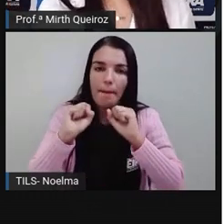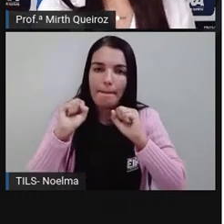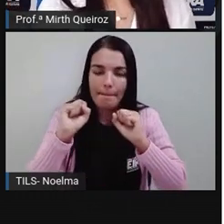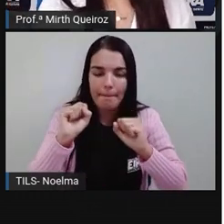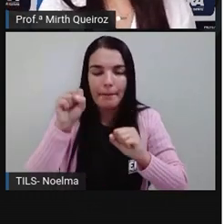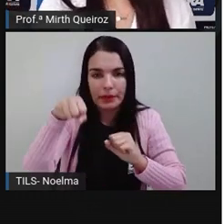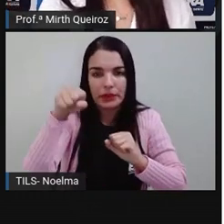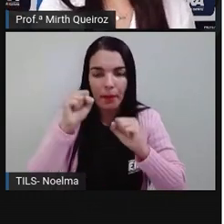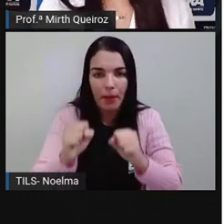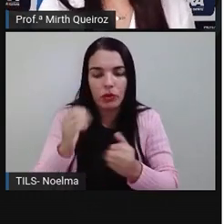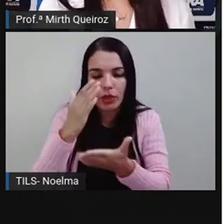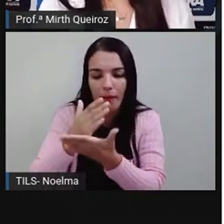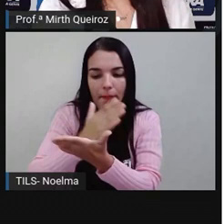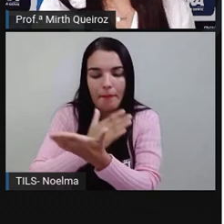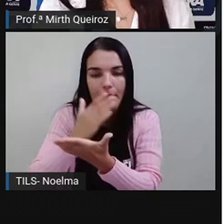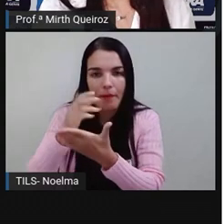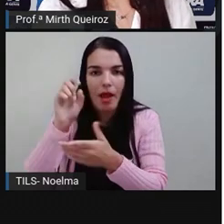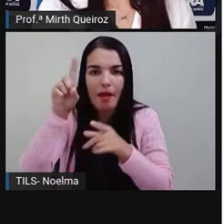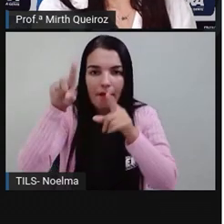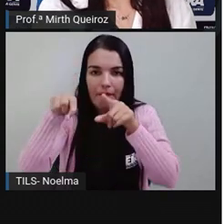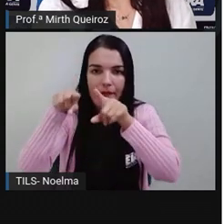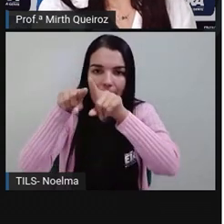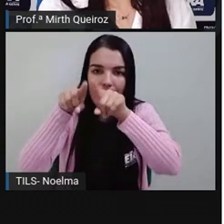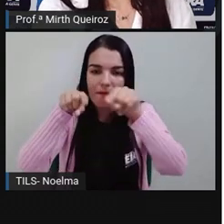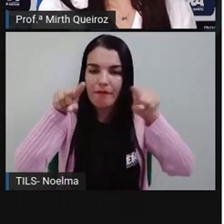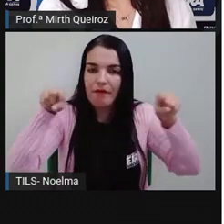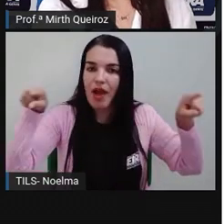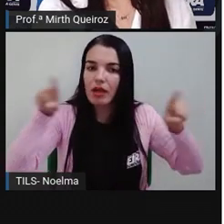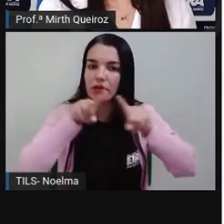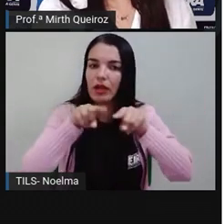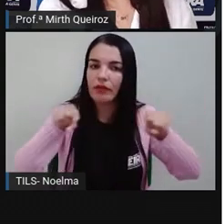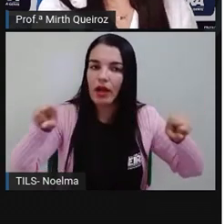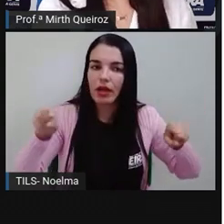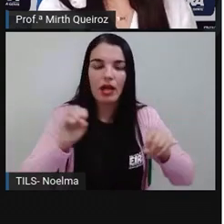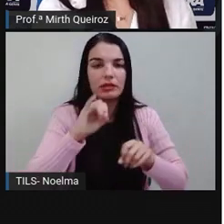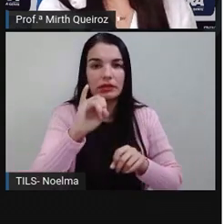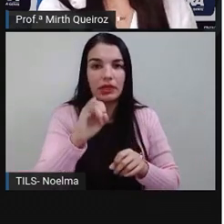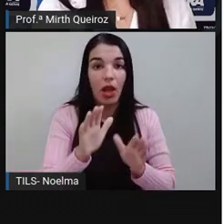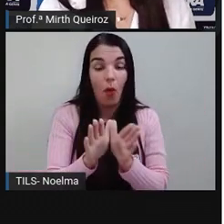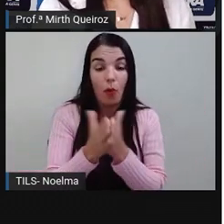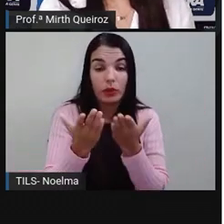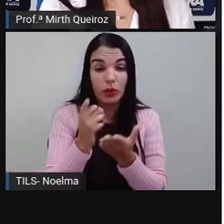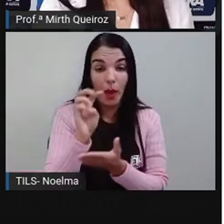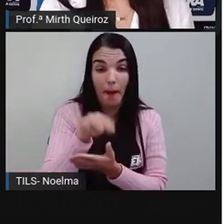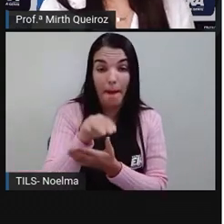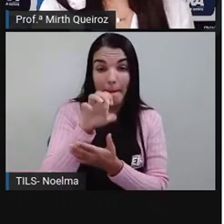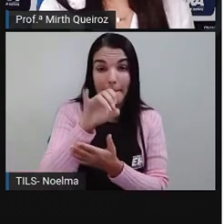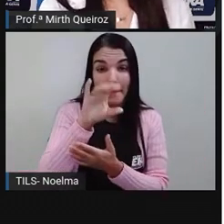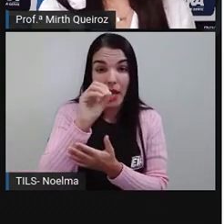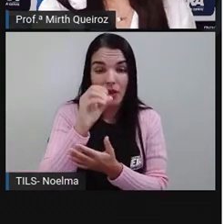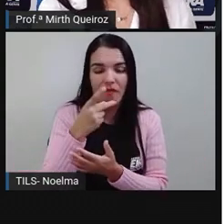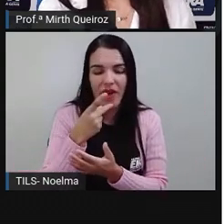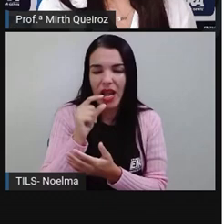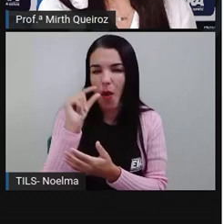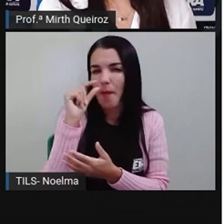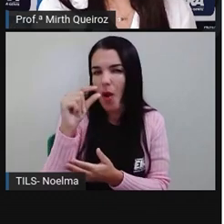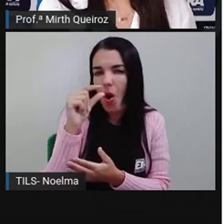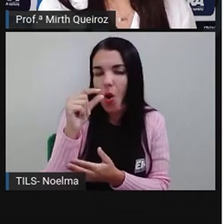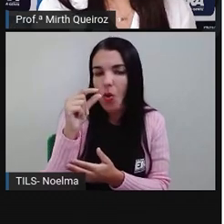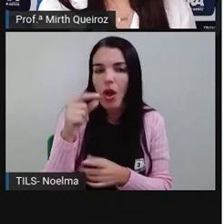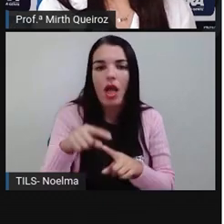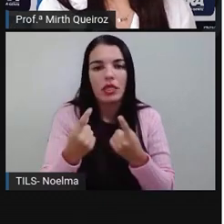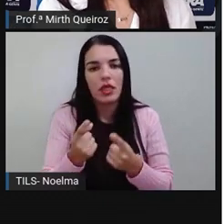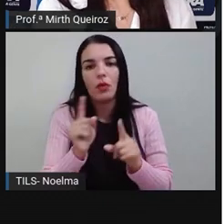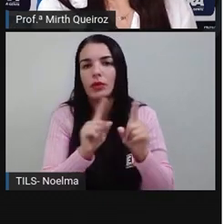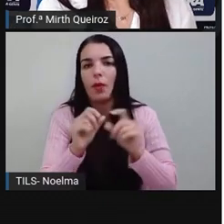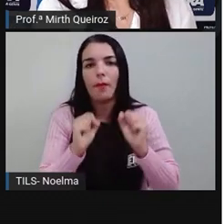ficar meia, né? Meia. Quando meio significa um pouco, vai ser invariável. Aí nós temos aí